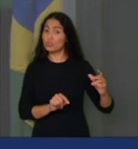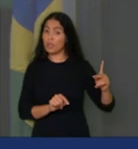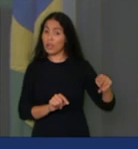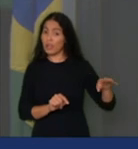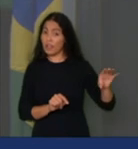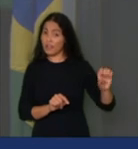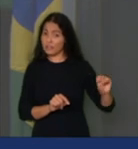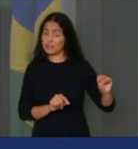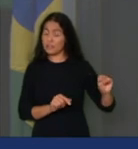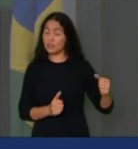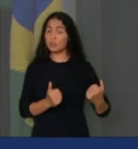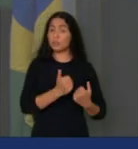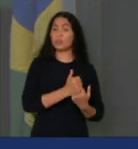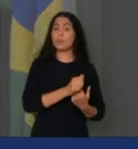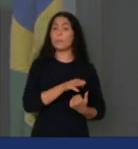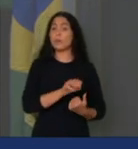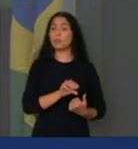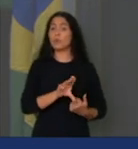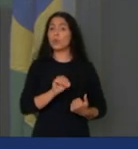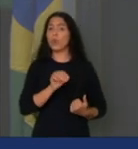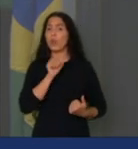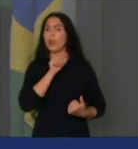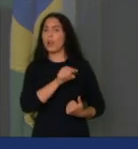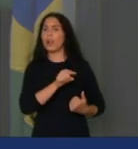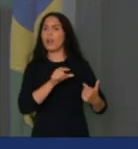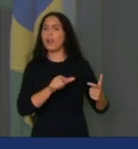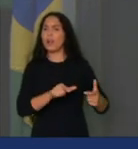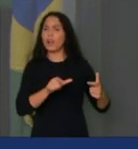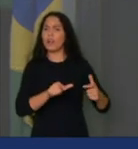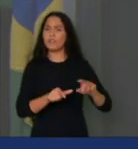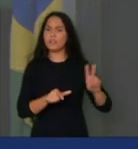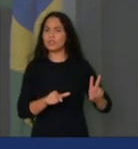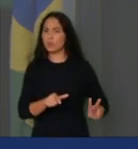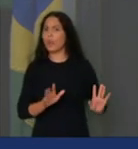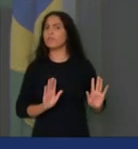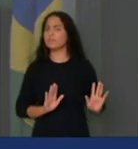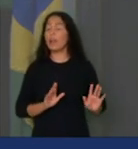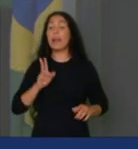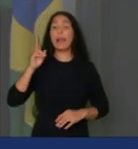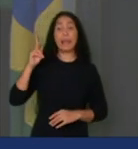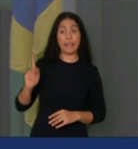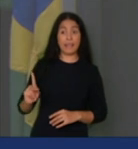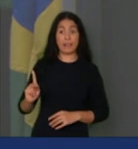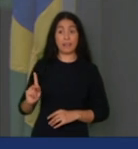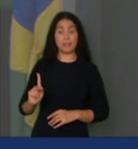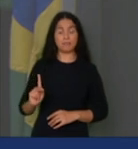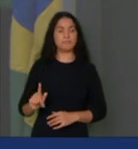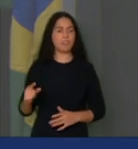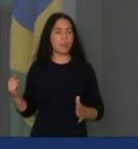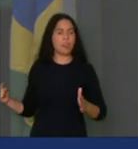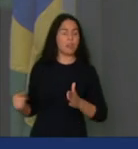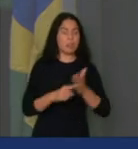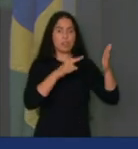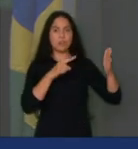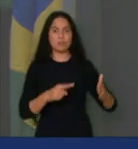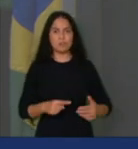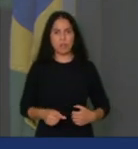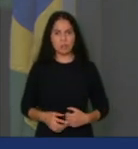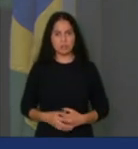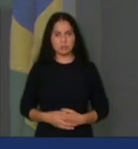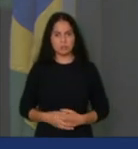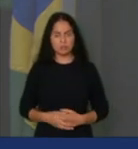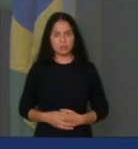Maduro, Hugo Carvajal, essa jornalista denunciava a